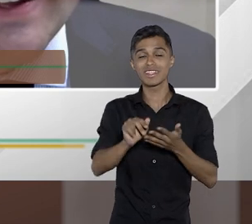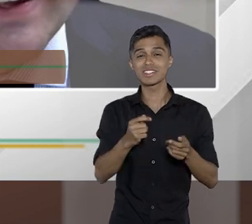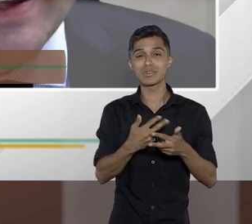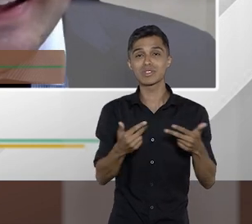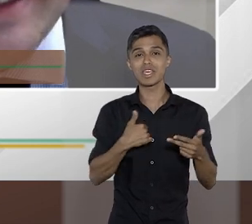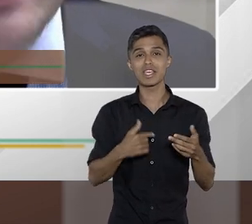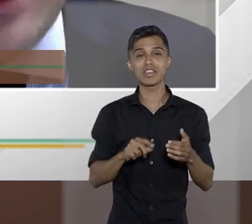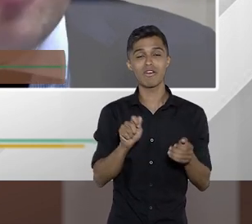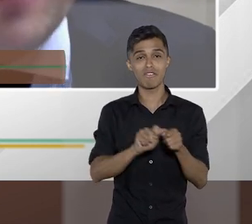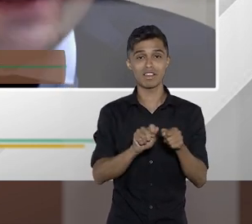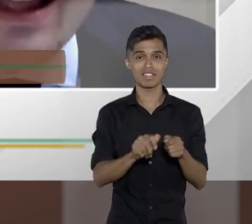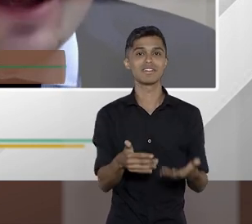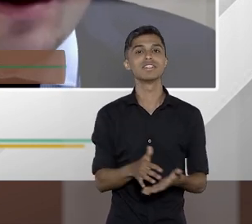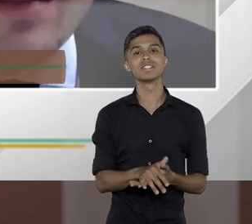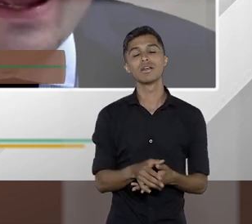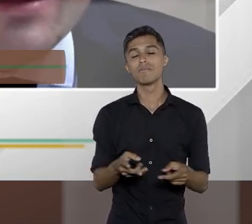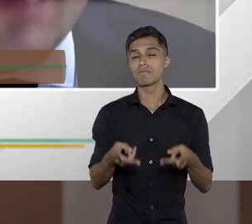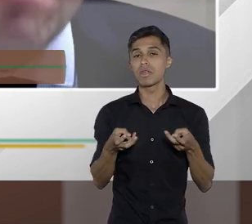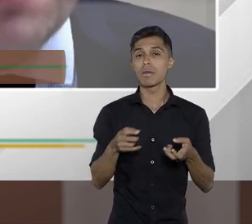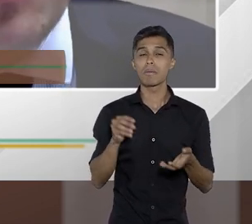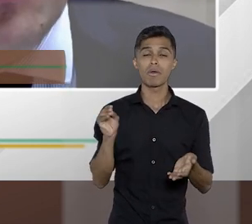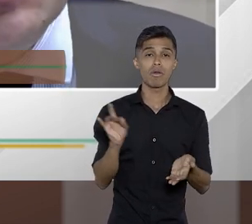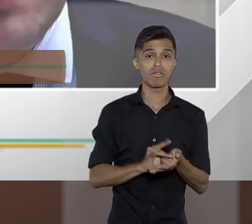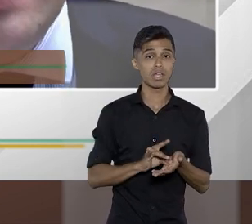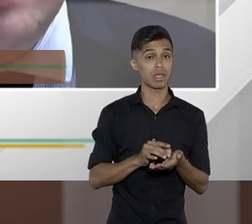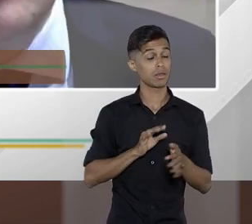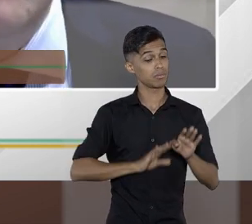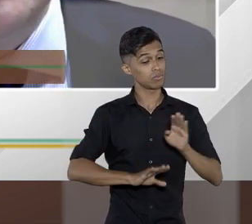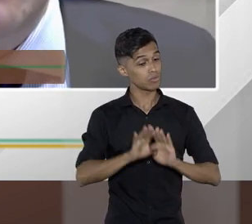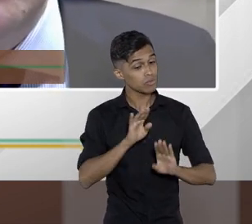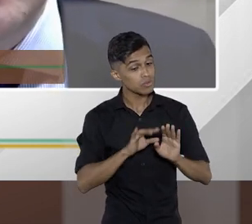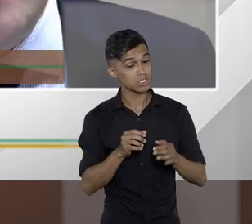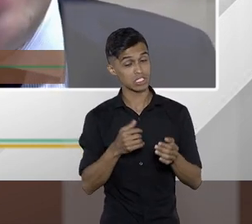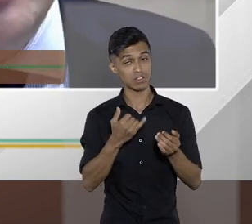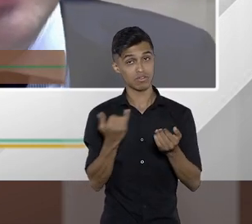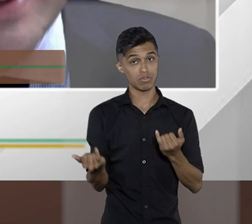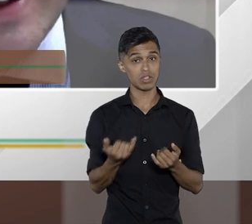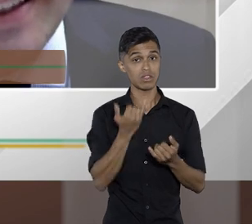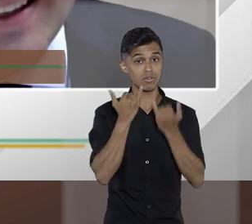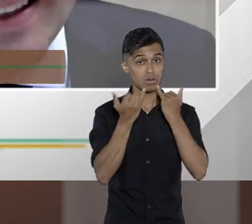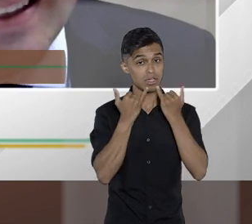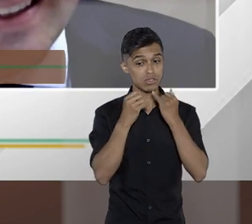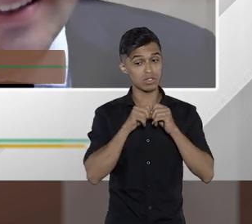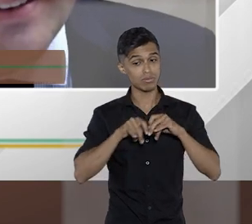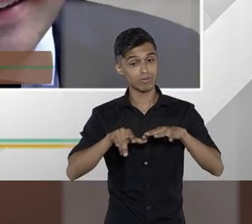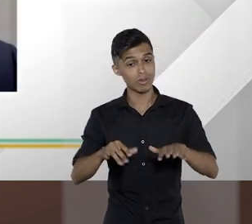de Imposto de Renda. Então realmente é um ambiente bem perigoso para vazamento de dados.